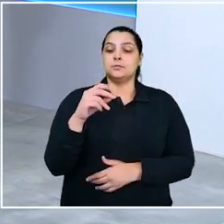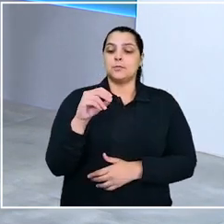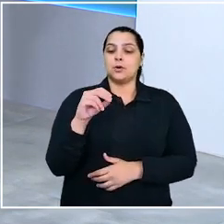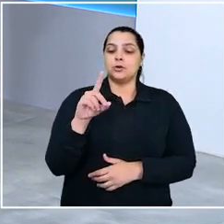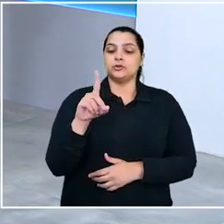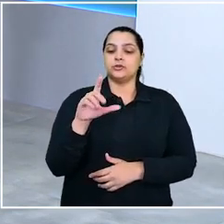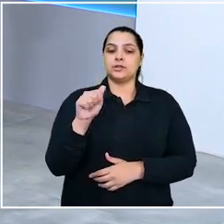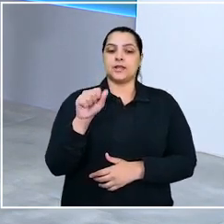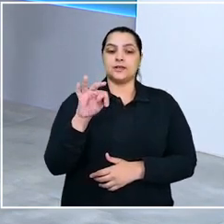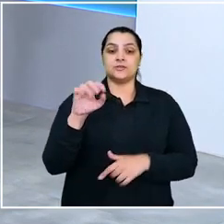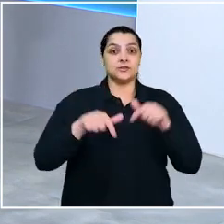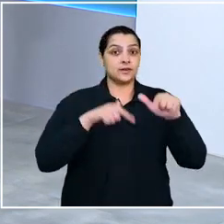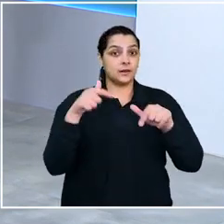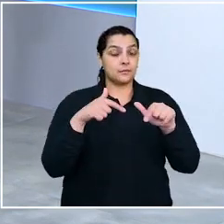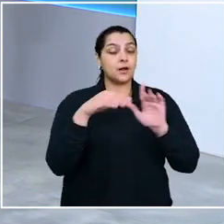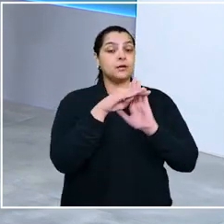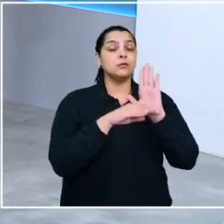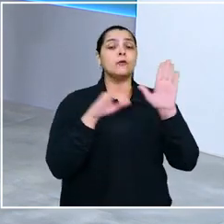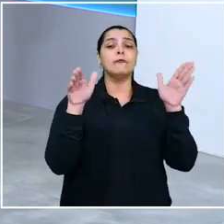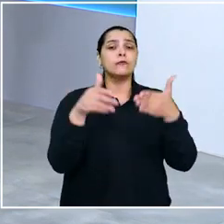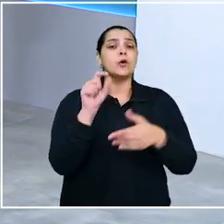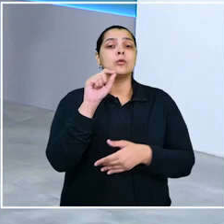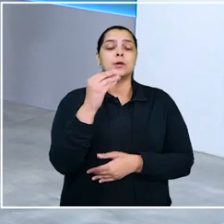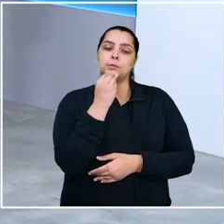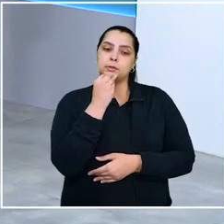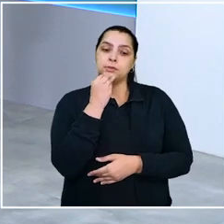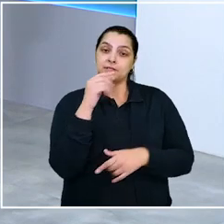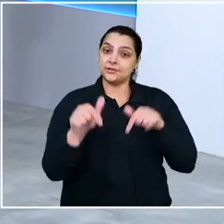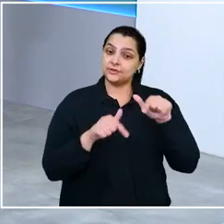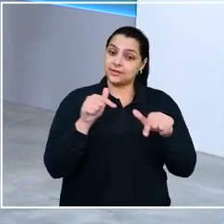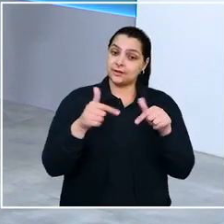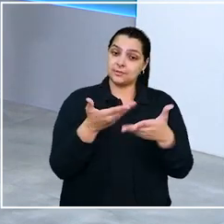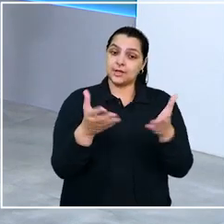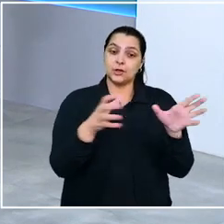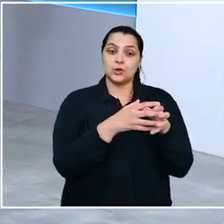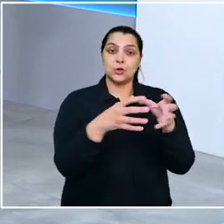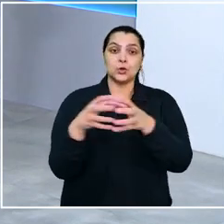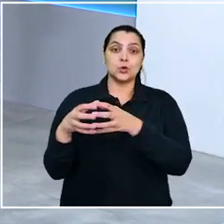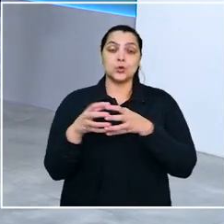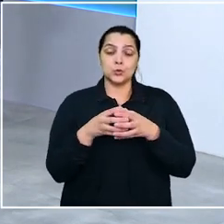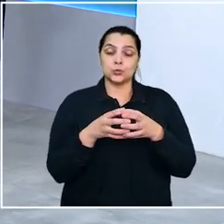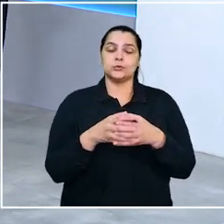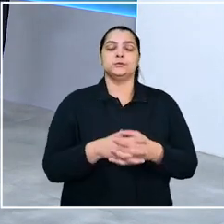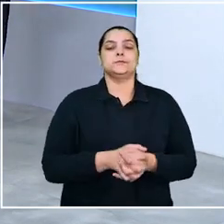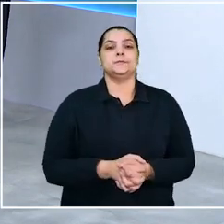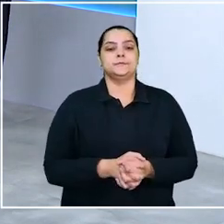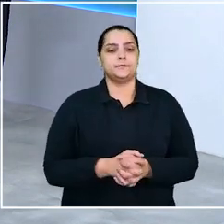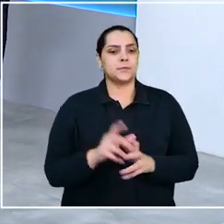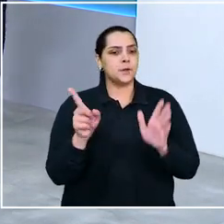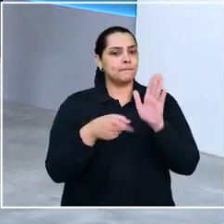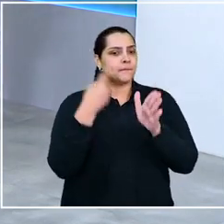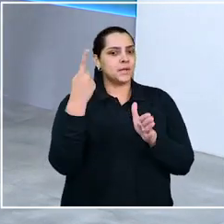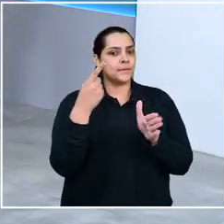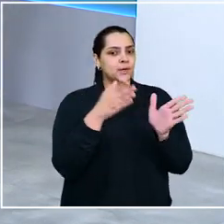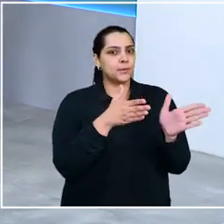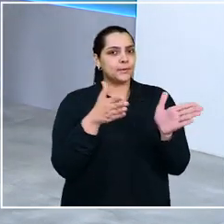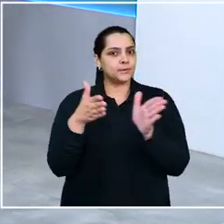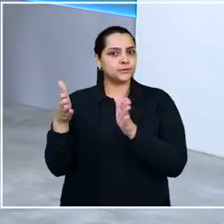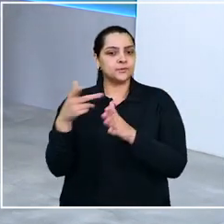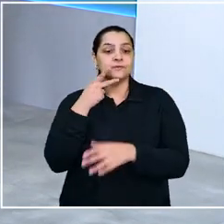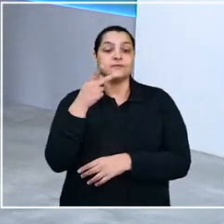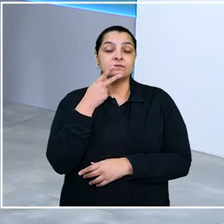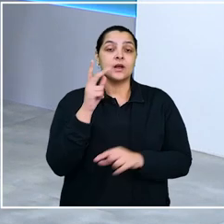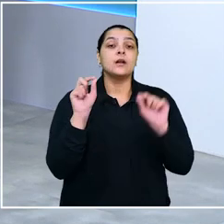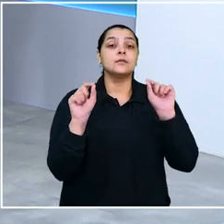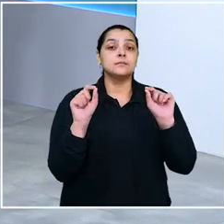Trabalho em Pauta. Os episódios têm como foco as oportunidades de emprego para grupos minoritários. E o primeiro episódio,